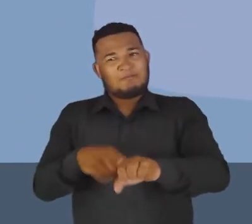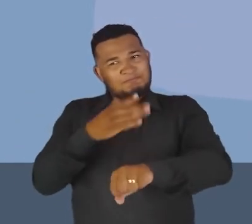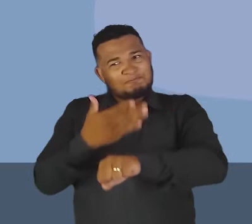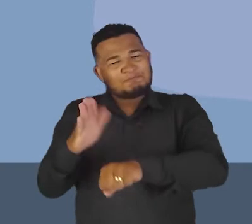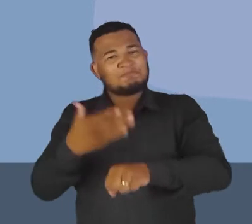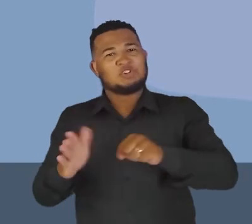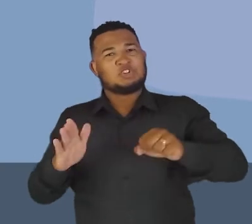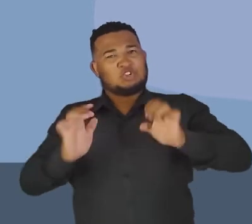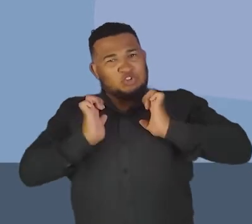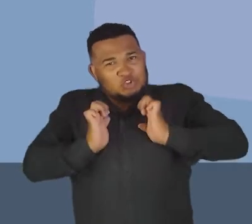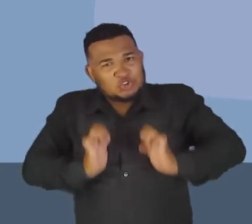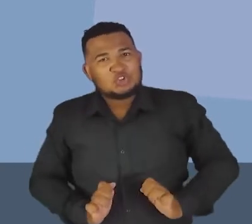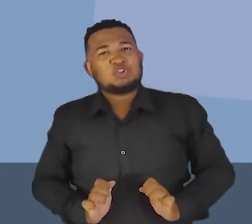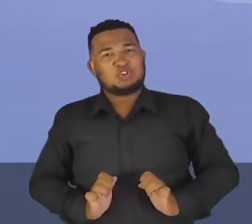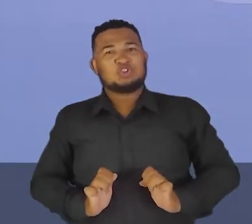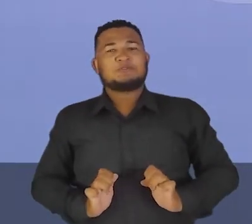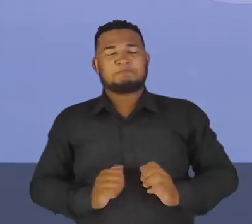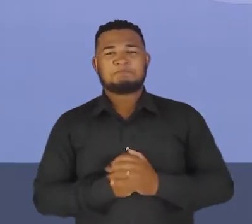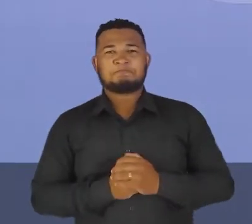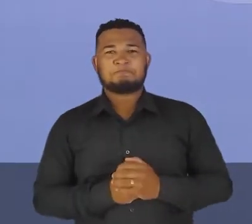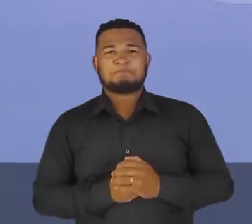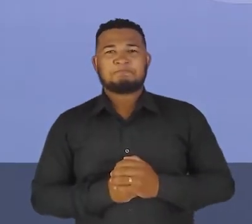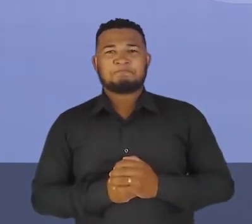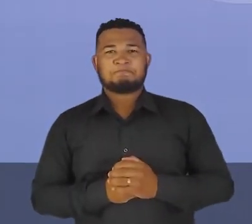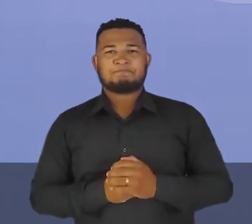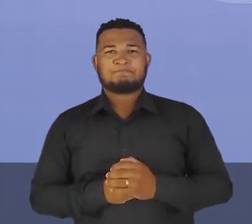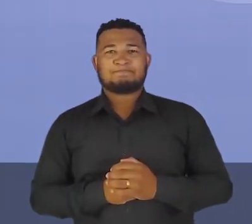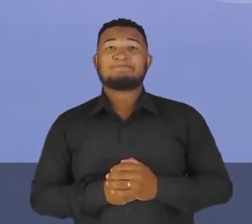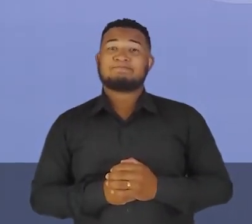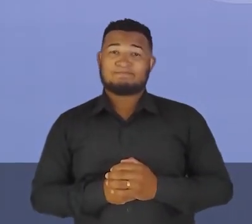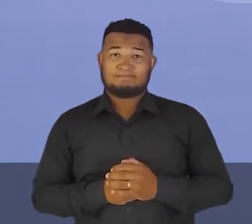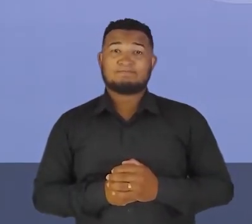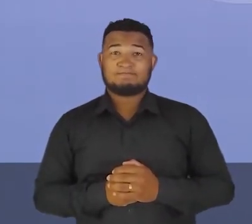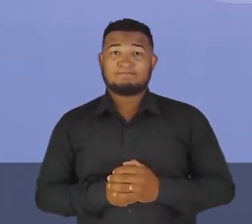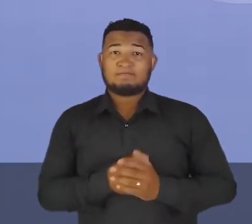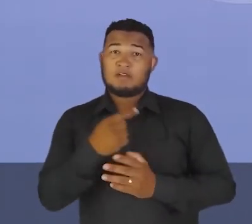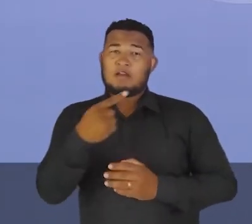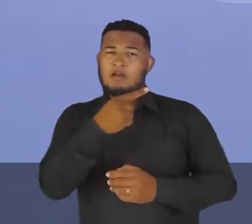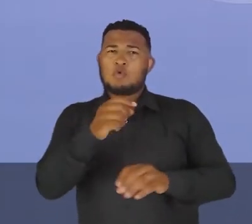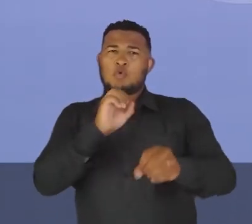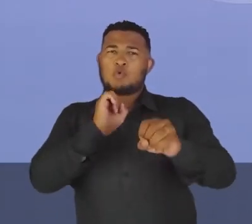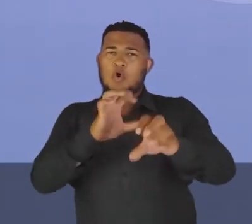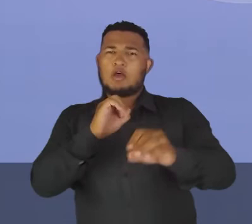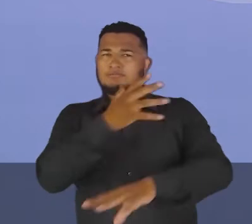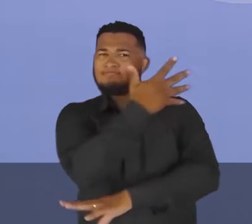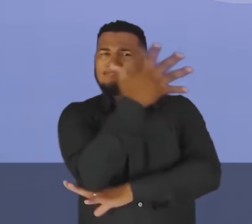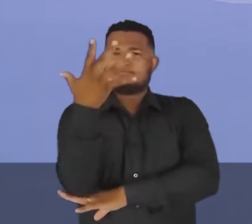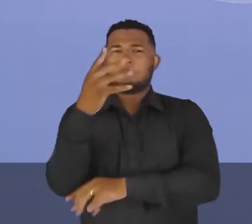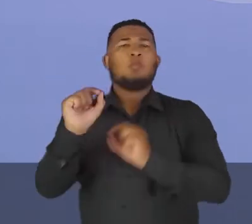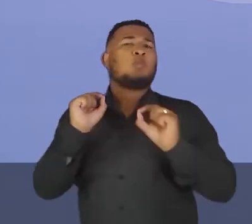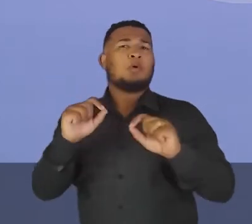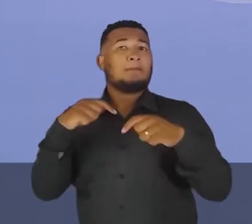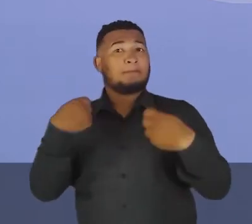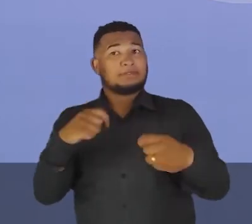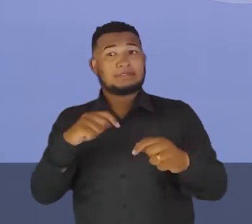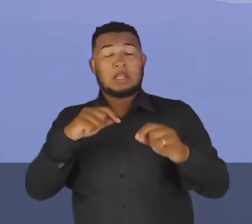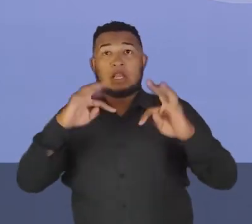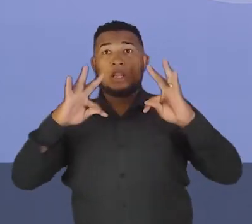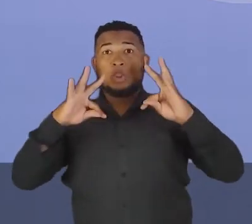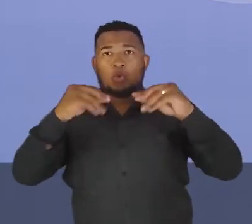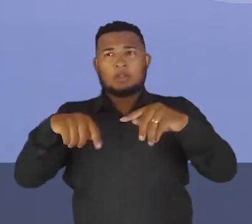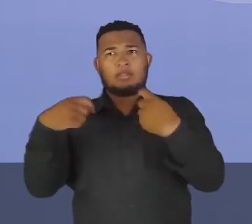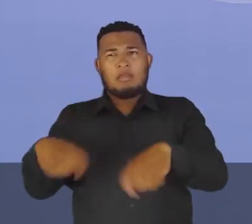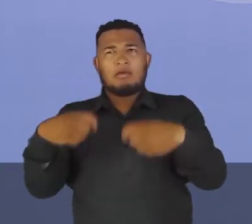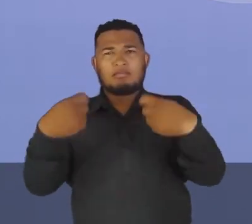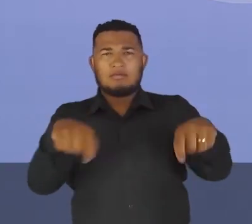de ética e ambiental. Volta aqui para mim. Essa educação ambiental, então, ela tem que permear todas as necessidades